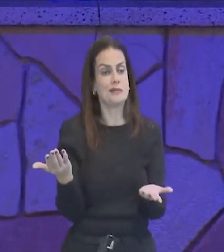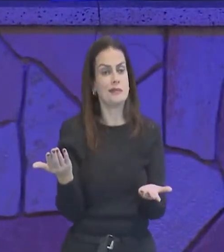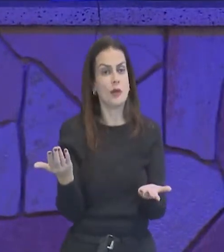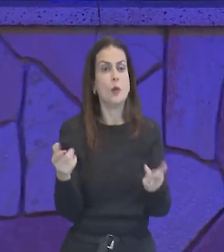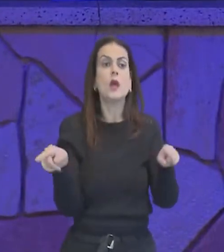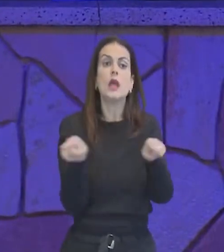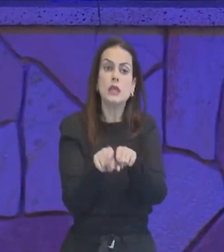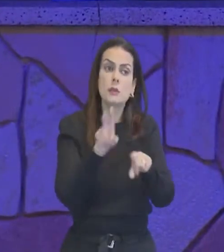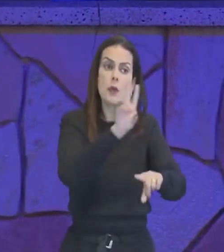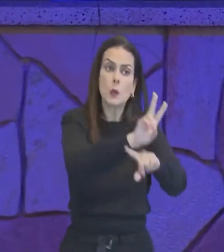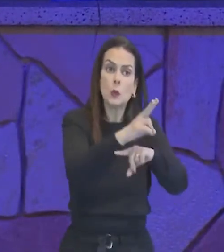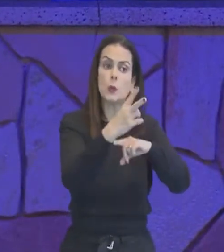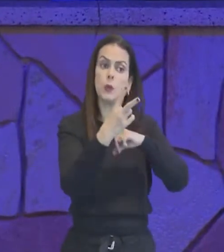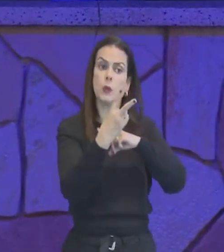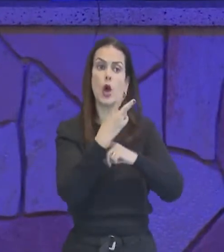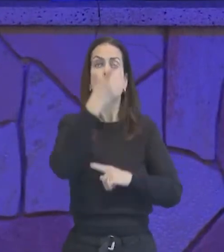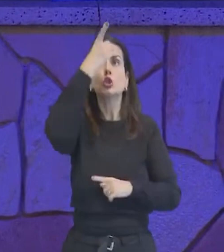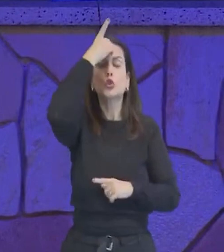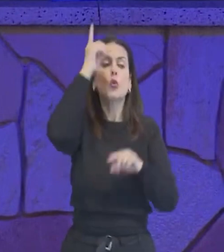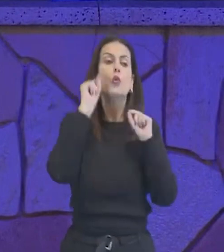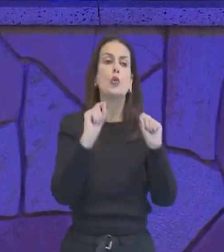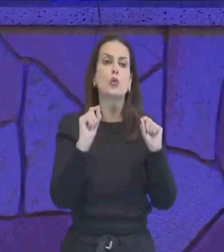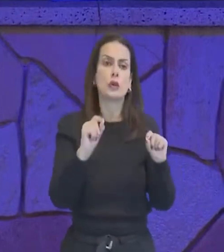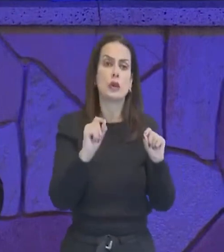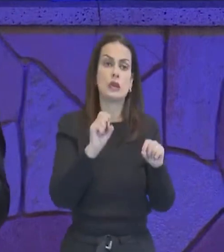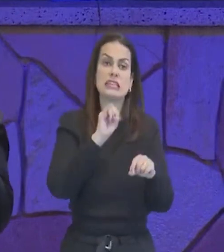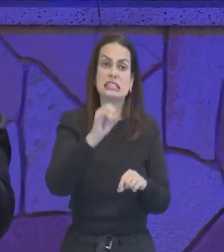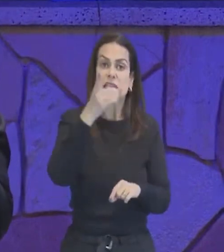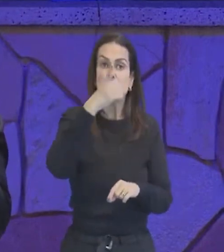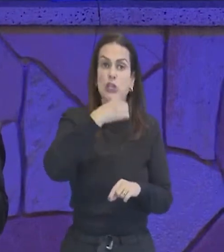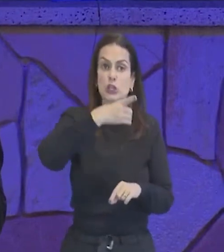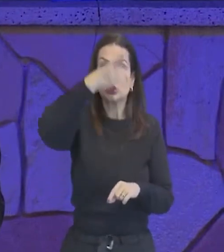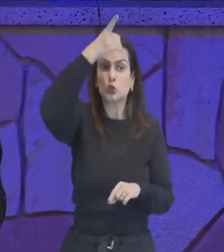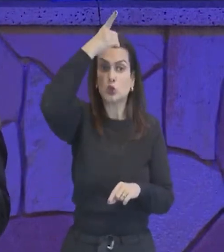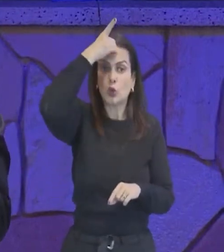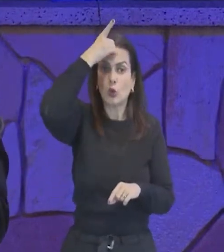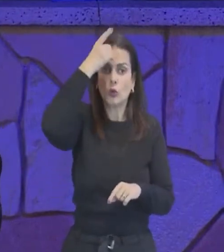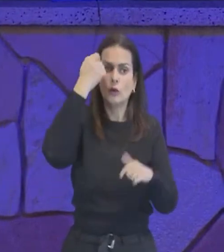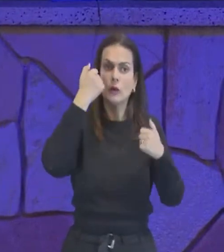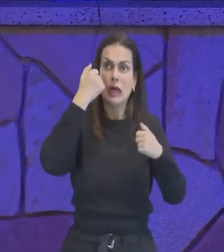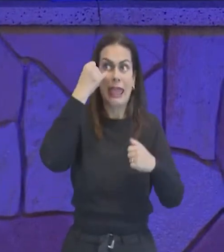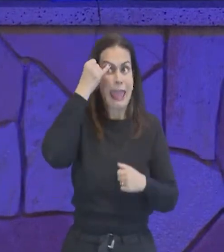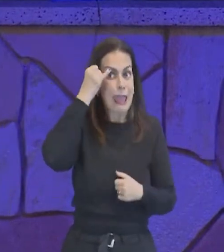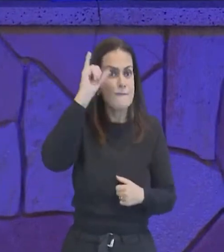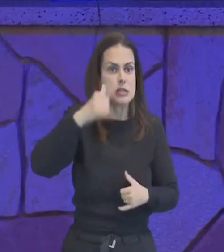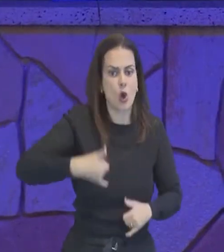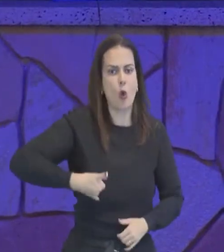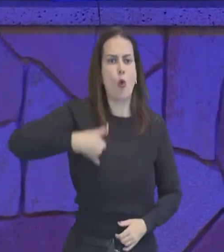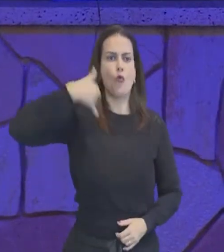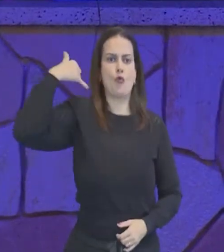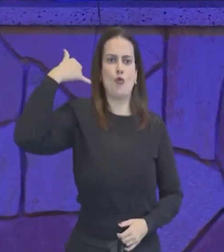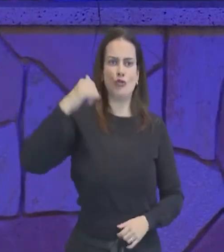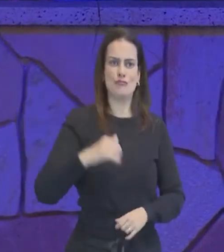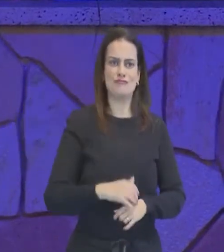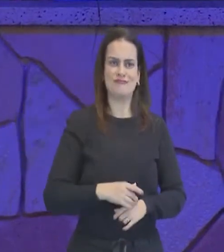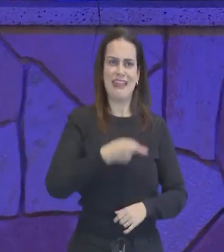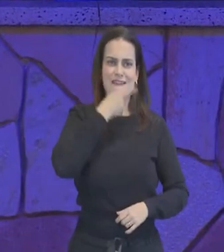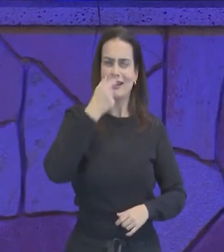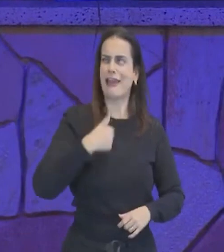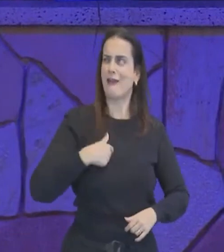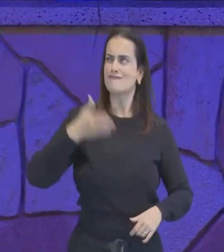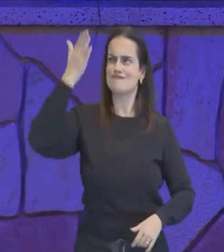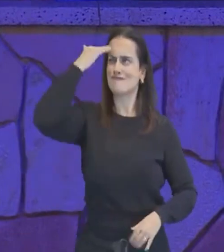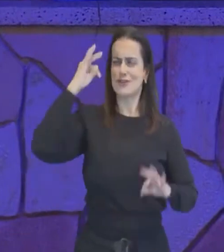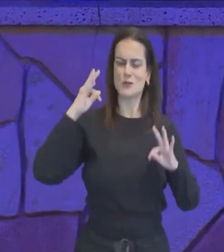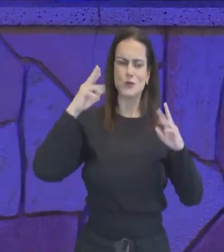devem possuir com esse dom, quem tem o dom do ensino, deve evitar o orgulho, que poderia resultar em um entendimento, ou um conhecimento